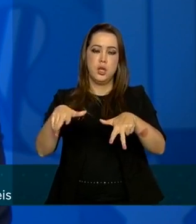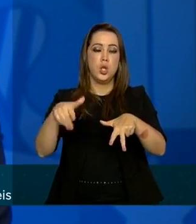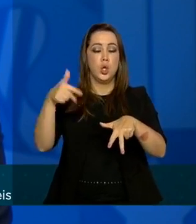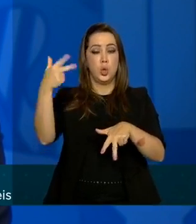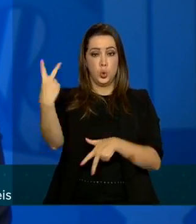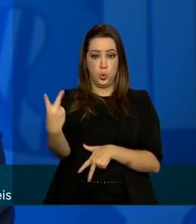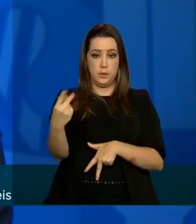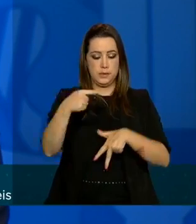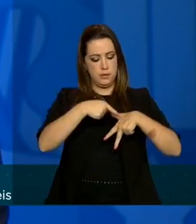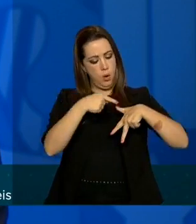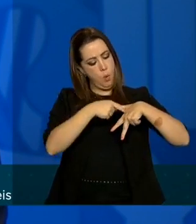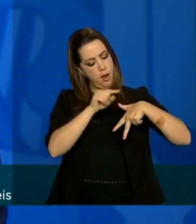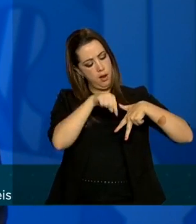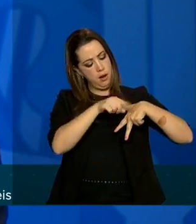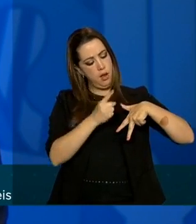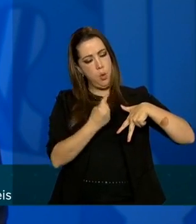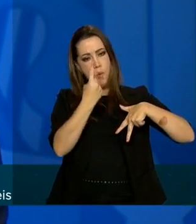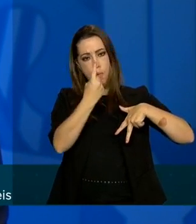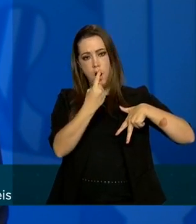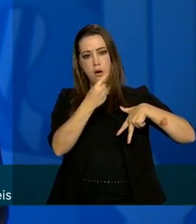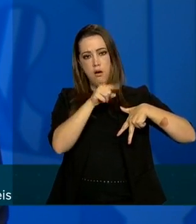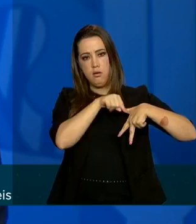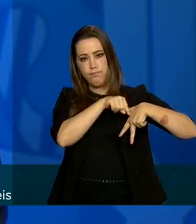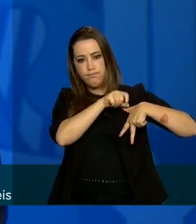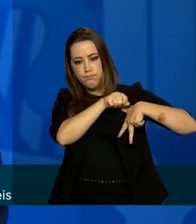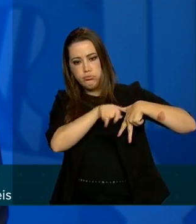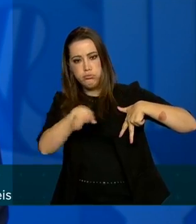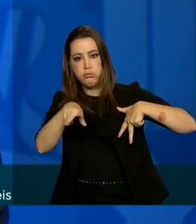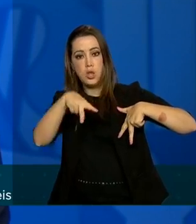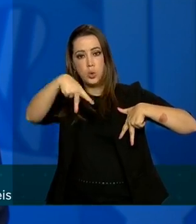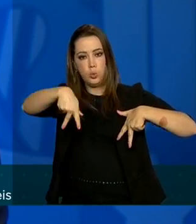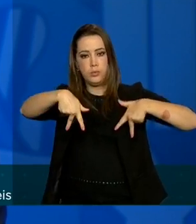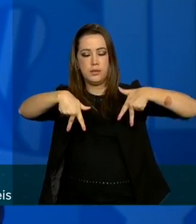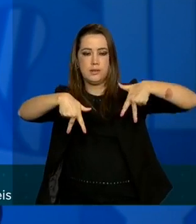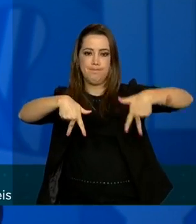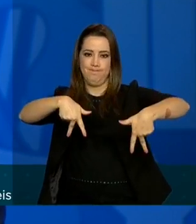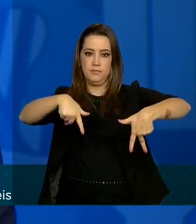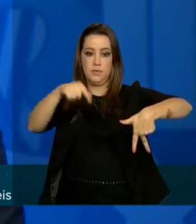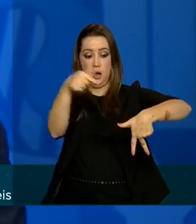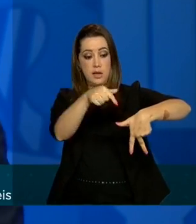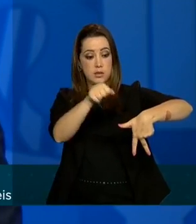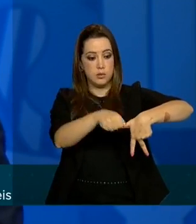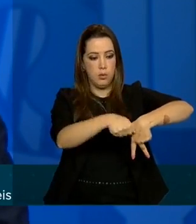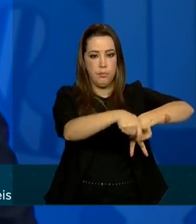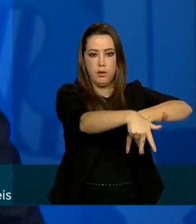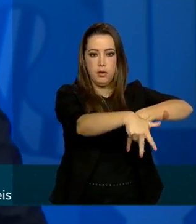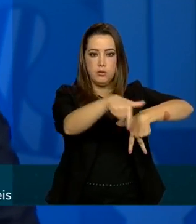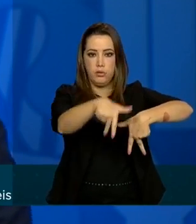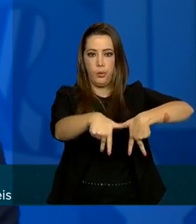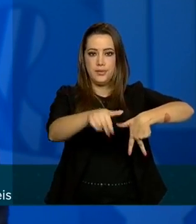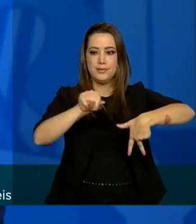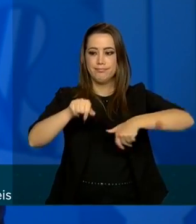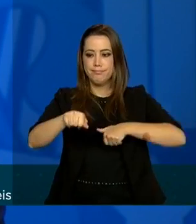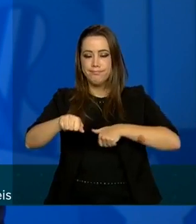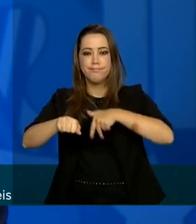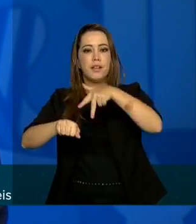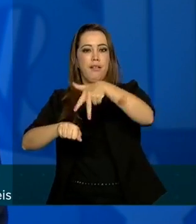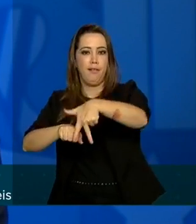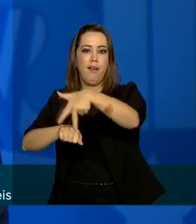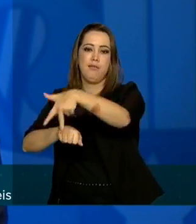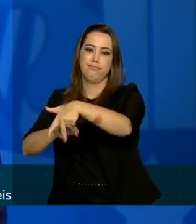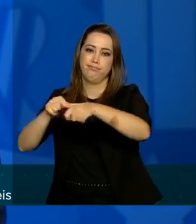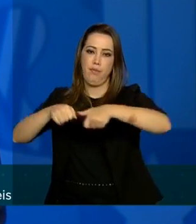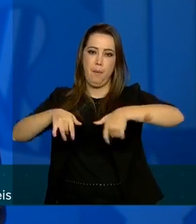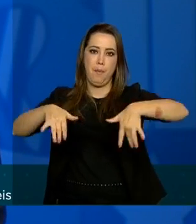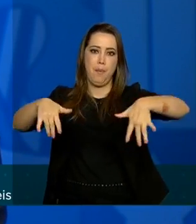sucessivamente então a gente observa que todos os estados brasileiros eles têm um R acima de um ou seja